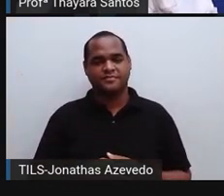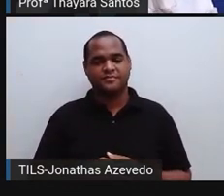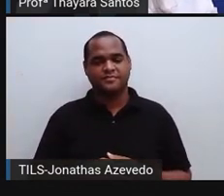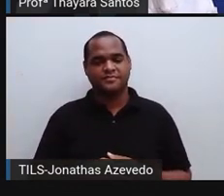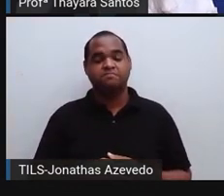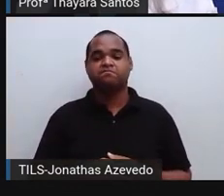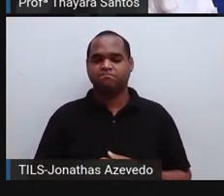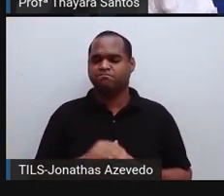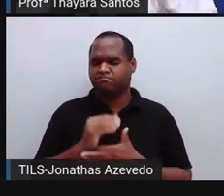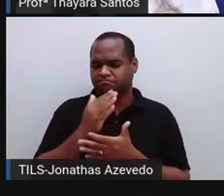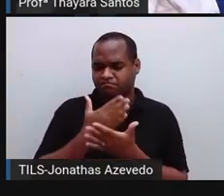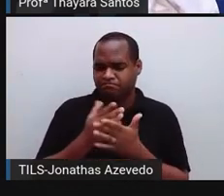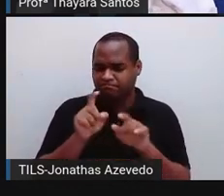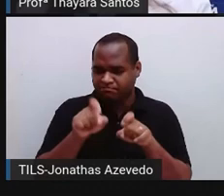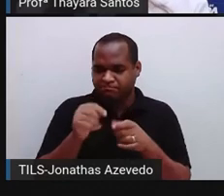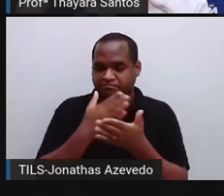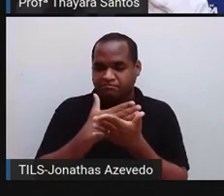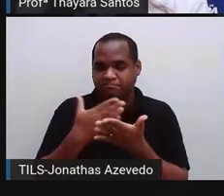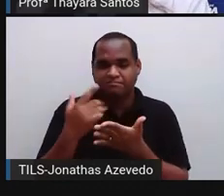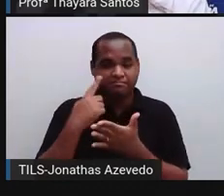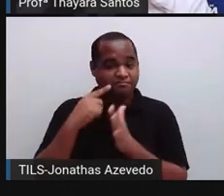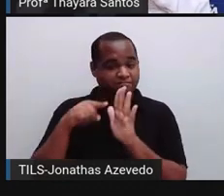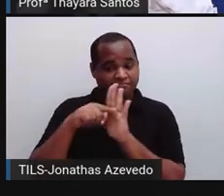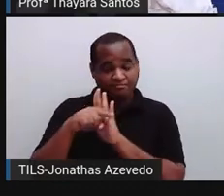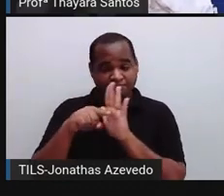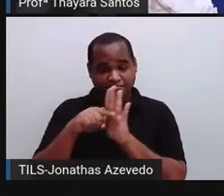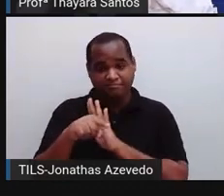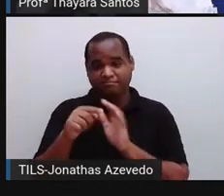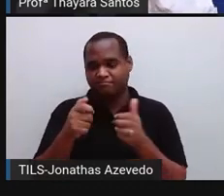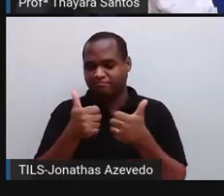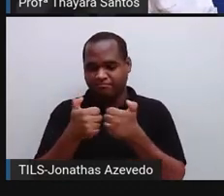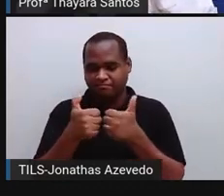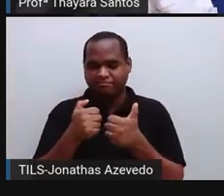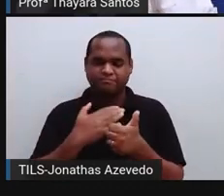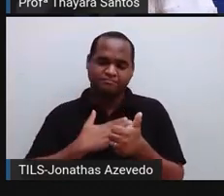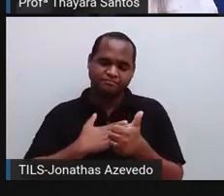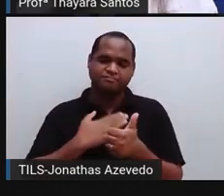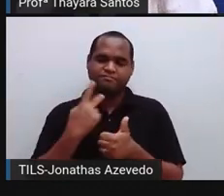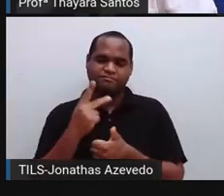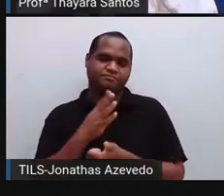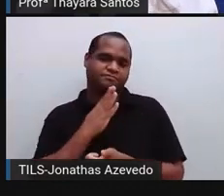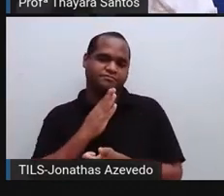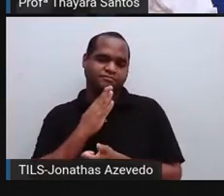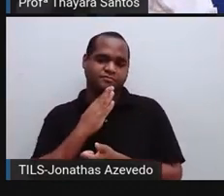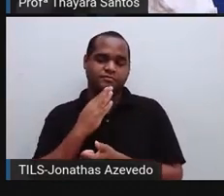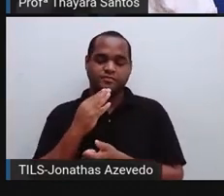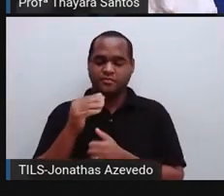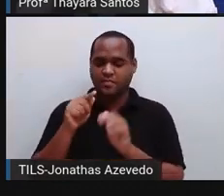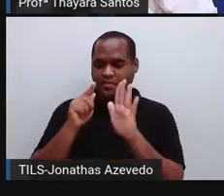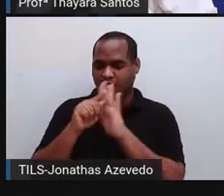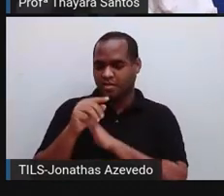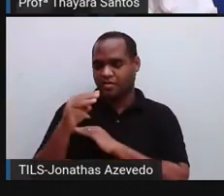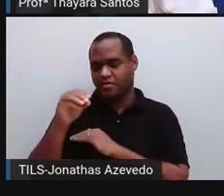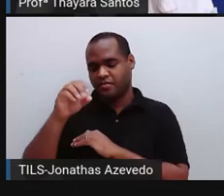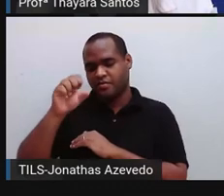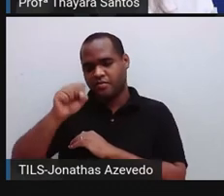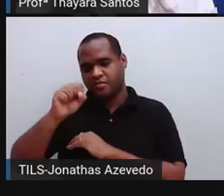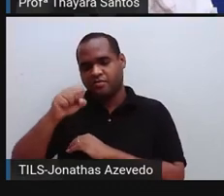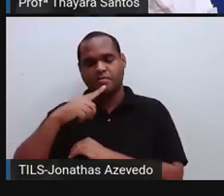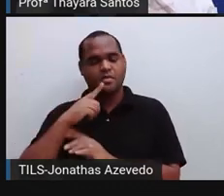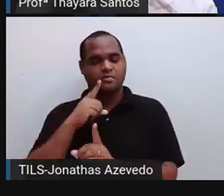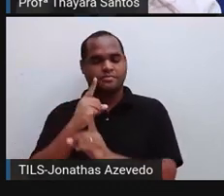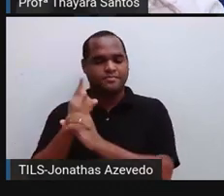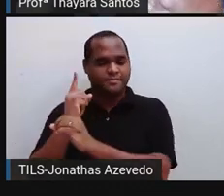Vai aqui em start e vai começar um quiz, aquele joguinho que vocês já conhecem. Vai ter lá a pergunta, 30 segundos para vocês acharem a resposta